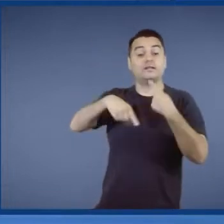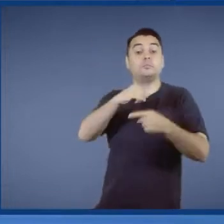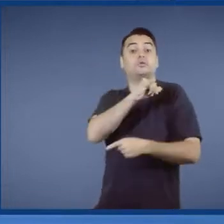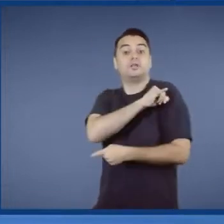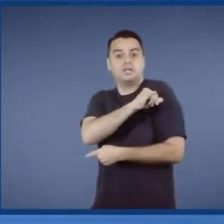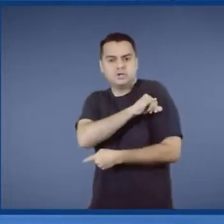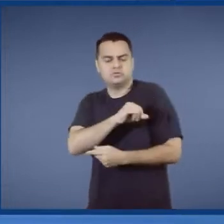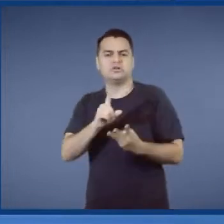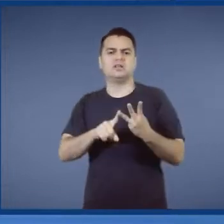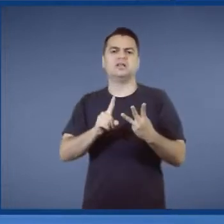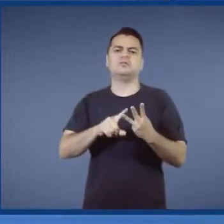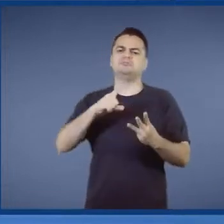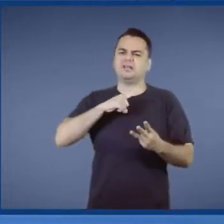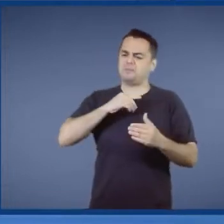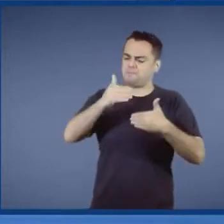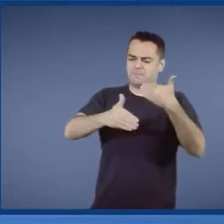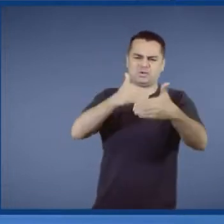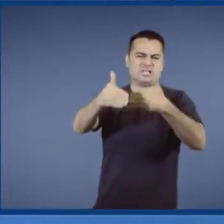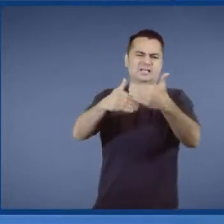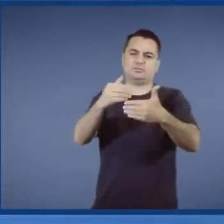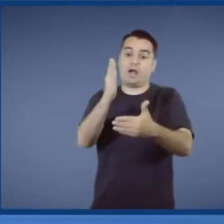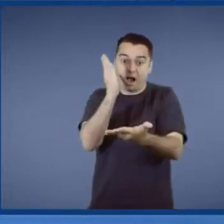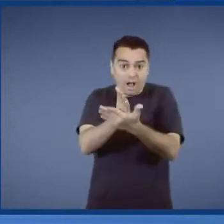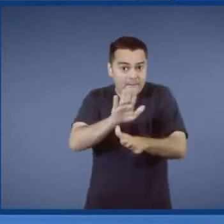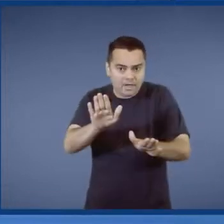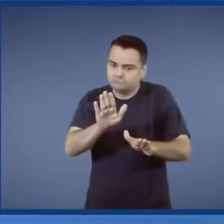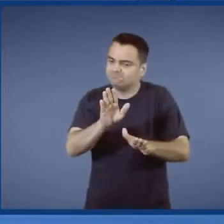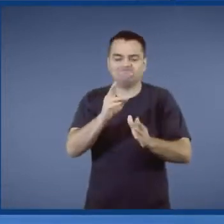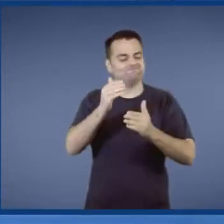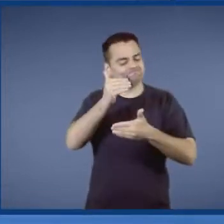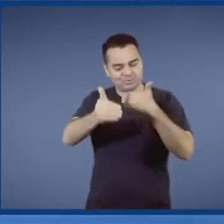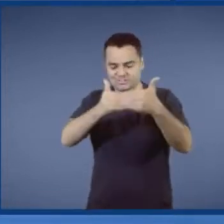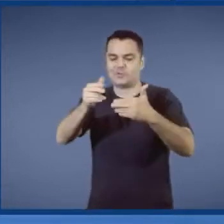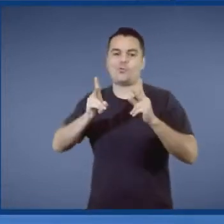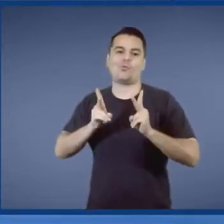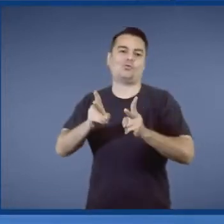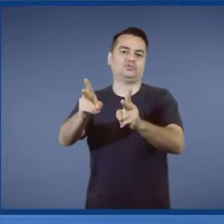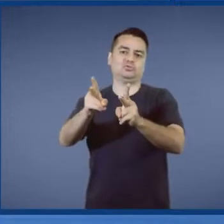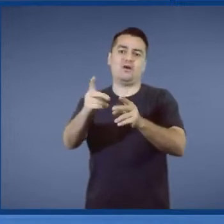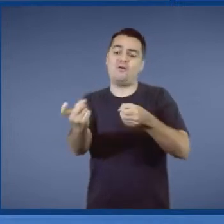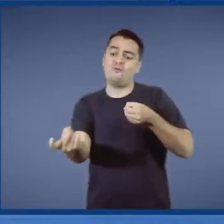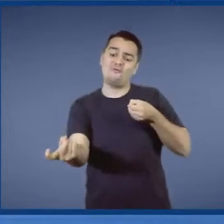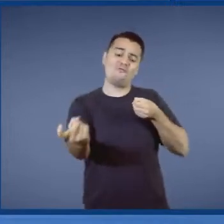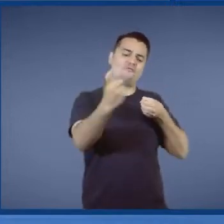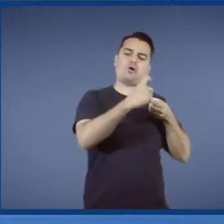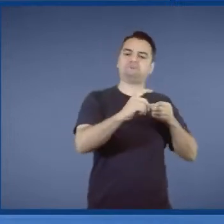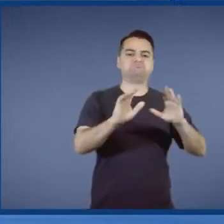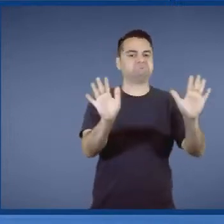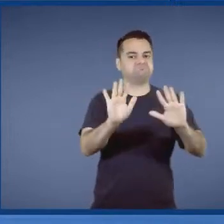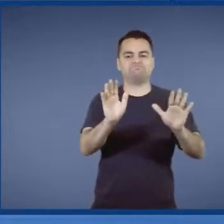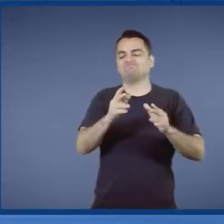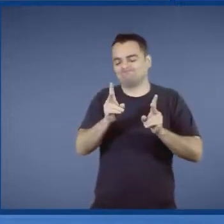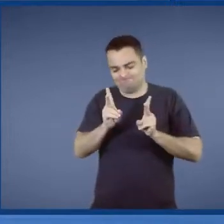vir Pará. Esse processo não tem mais volta. Esse processo agora é irreversível. Porque um grupo